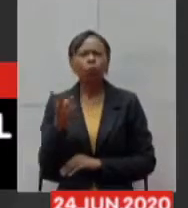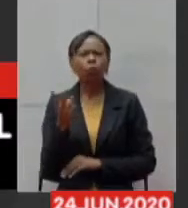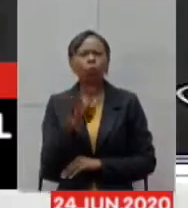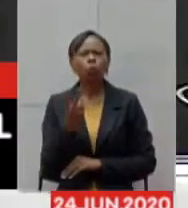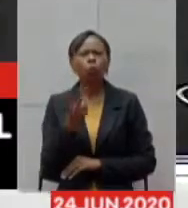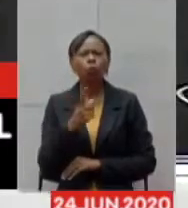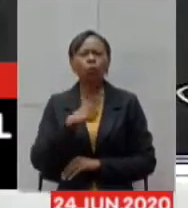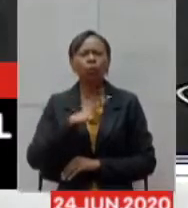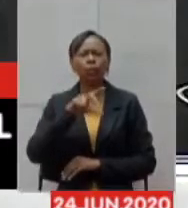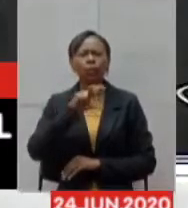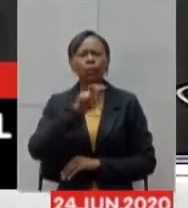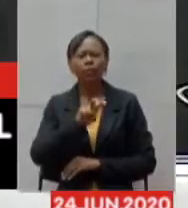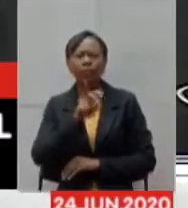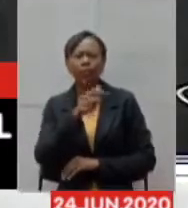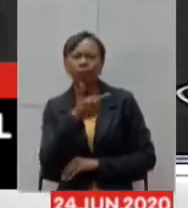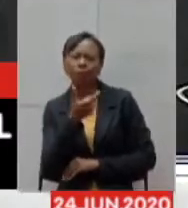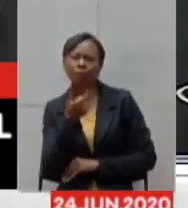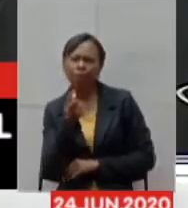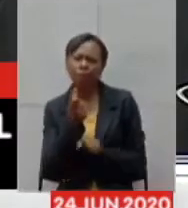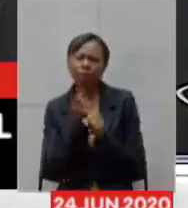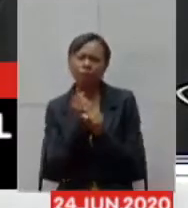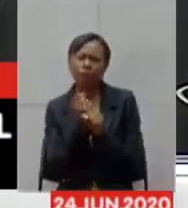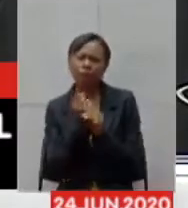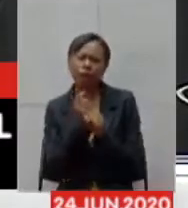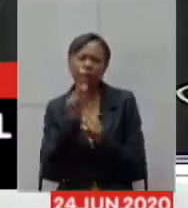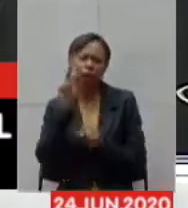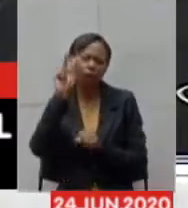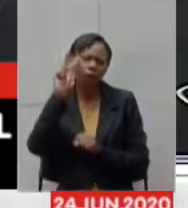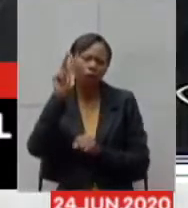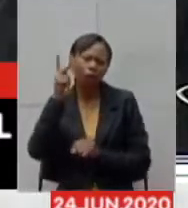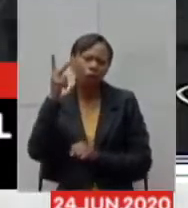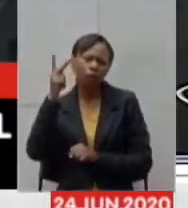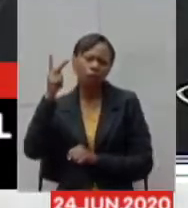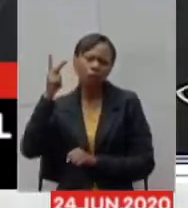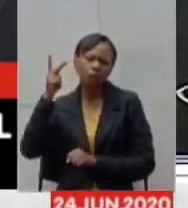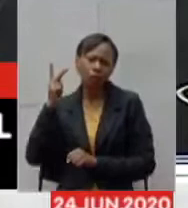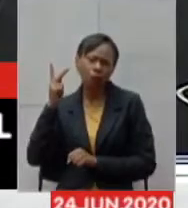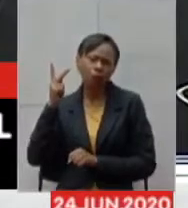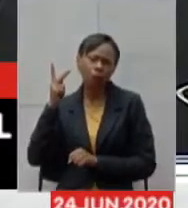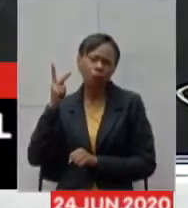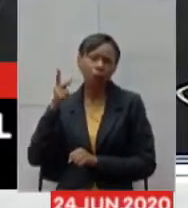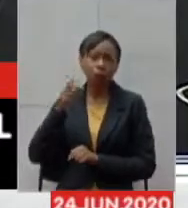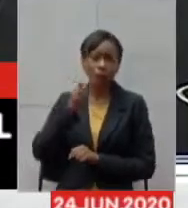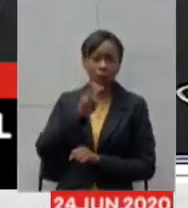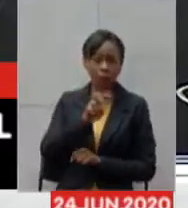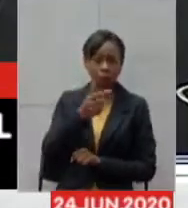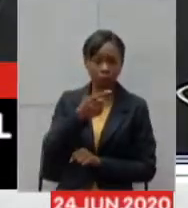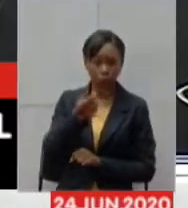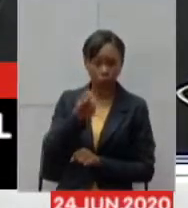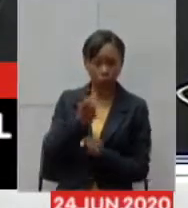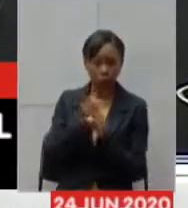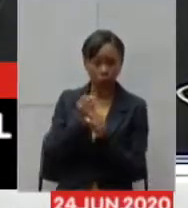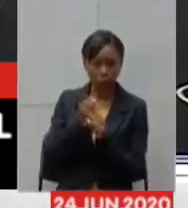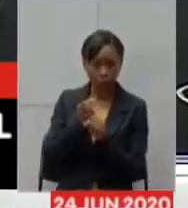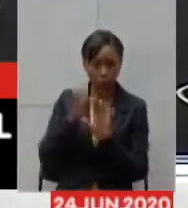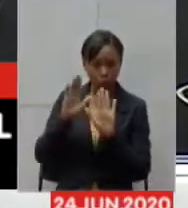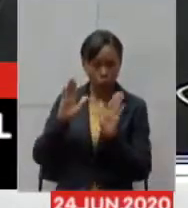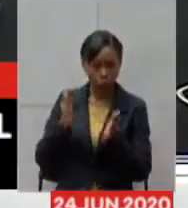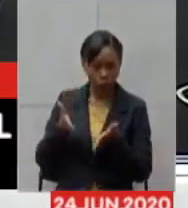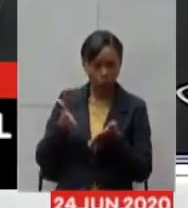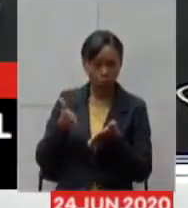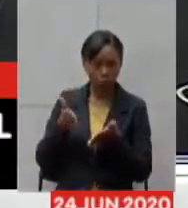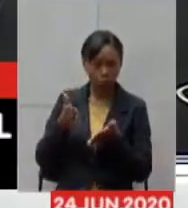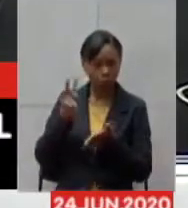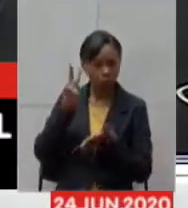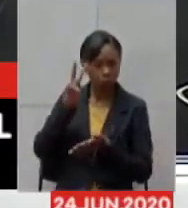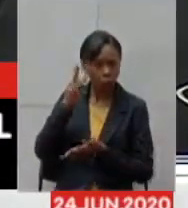520 anos de história e depois de 520 anos de história um país tem um PIB que é